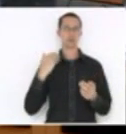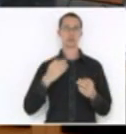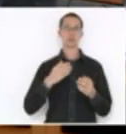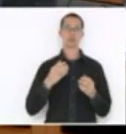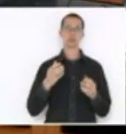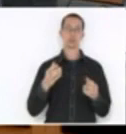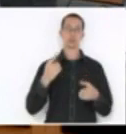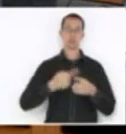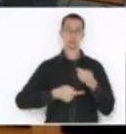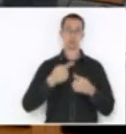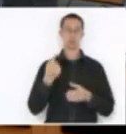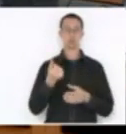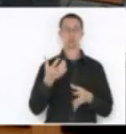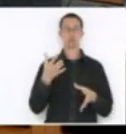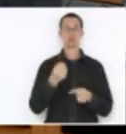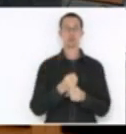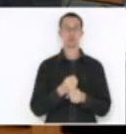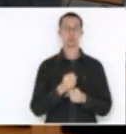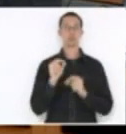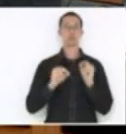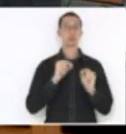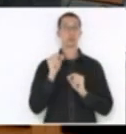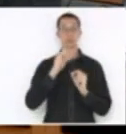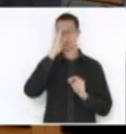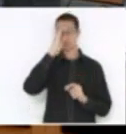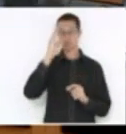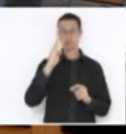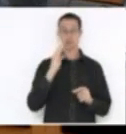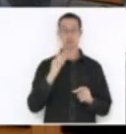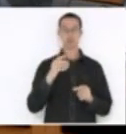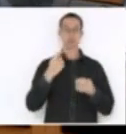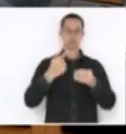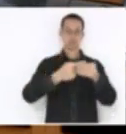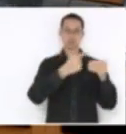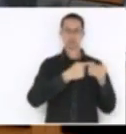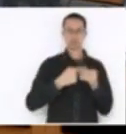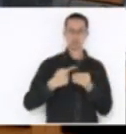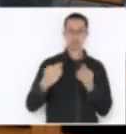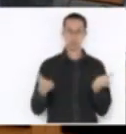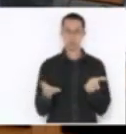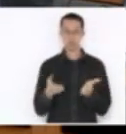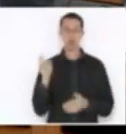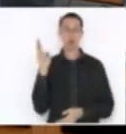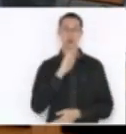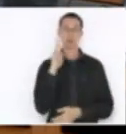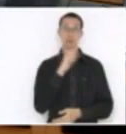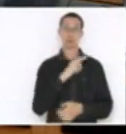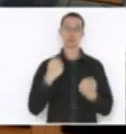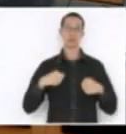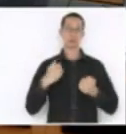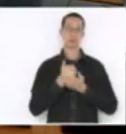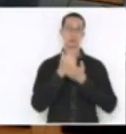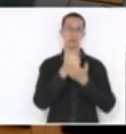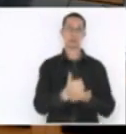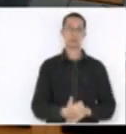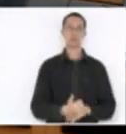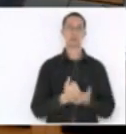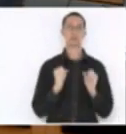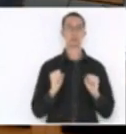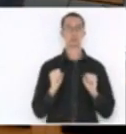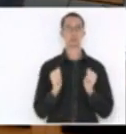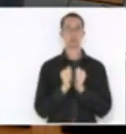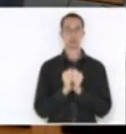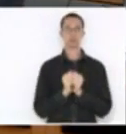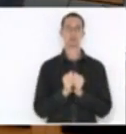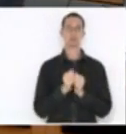prioritário para os municípios que estão em estado de emergência, que pode ser junta, inclusive, discutida com a emenda do deputado João Amin. Pode